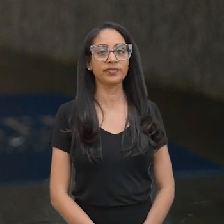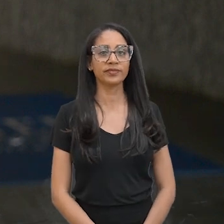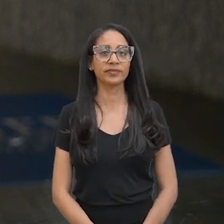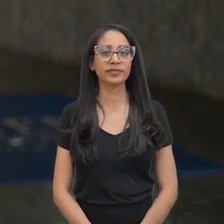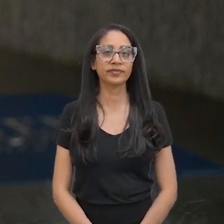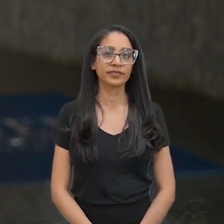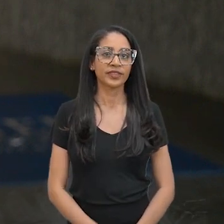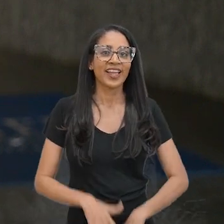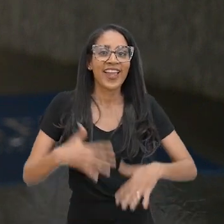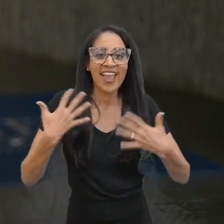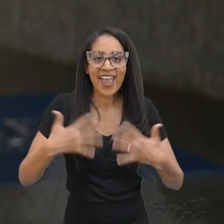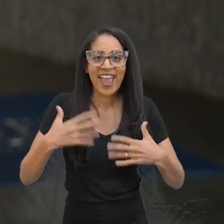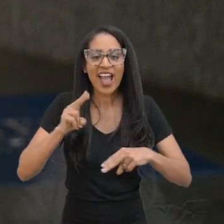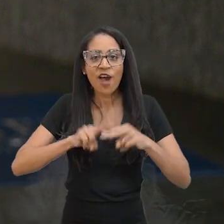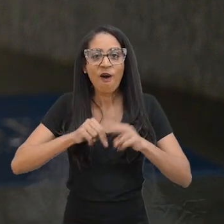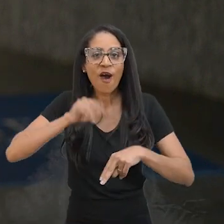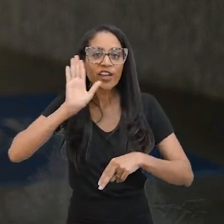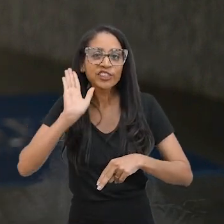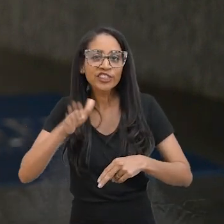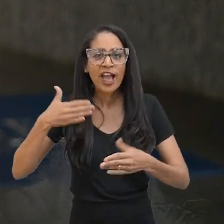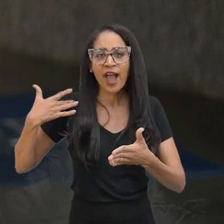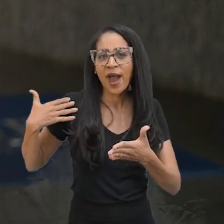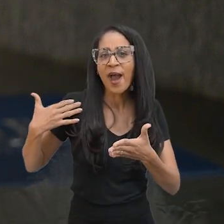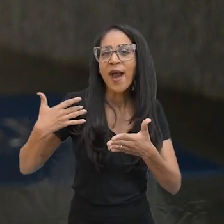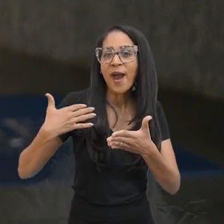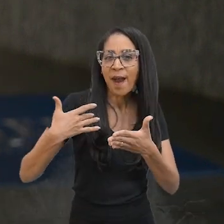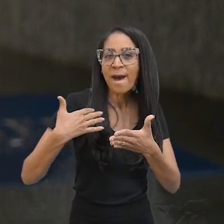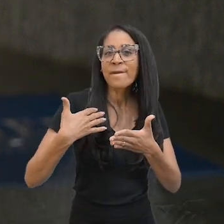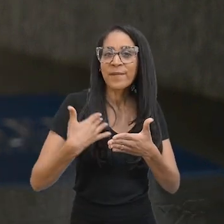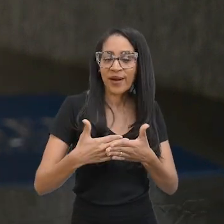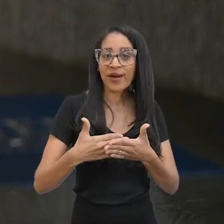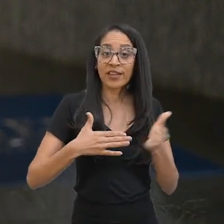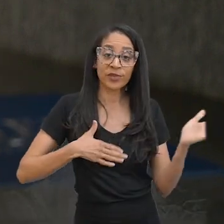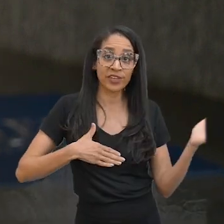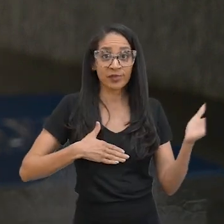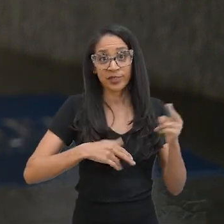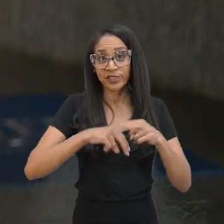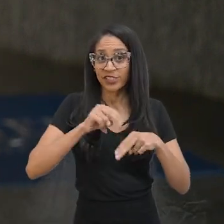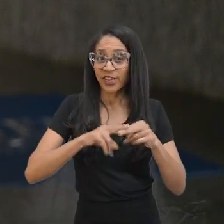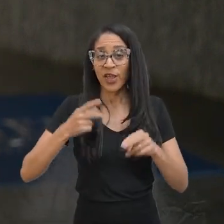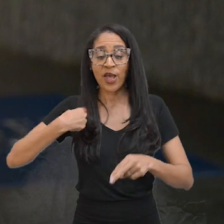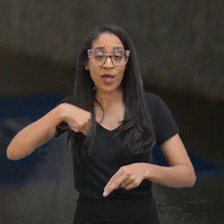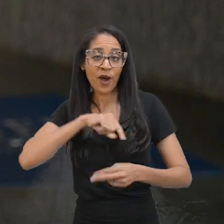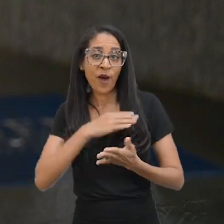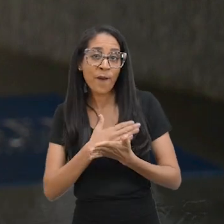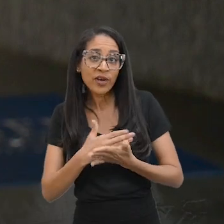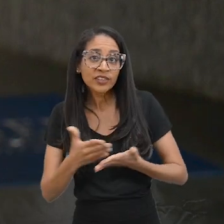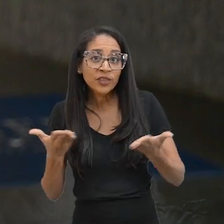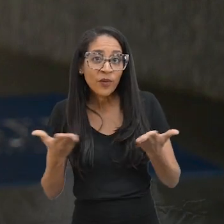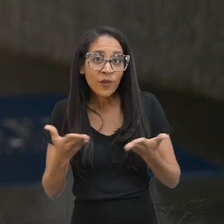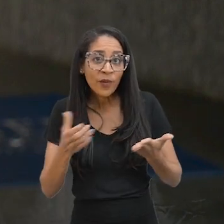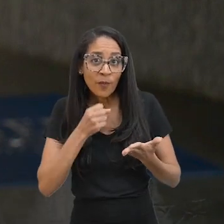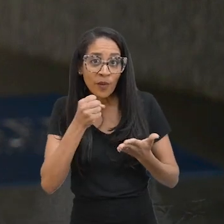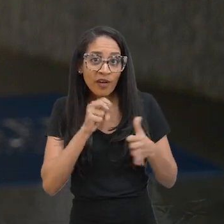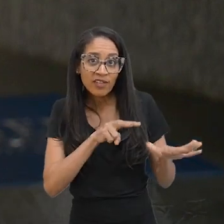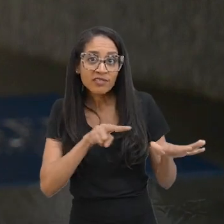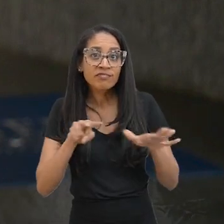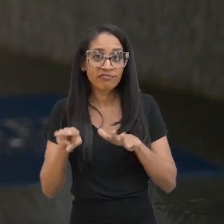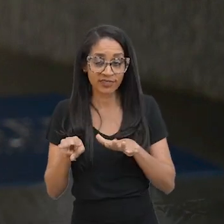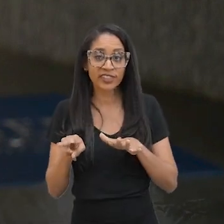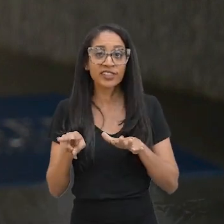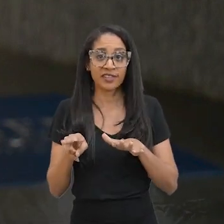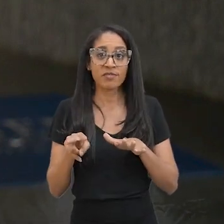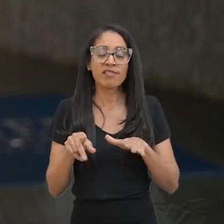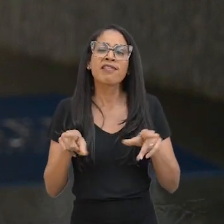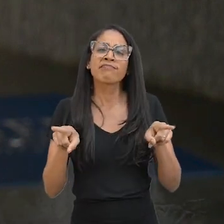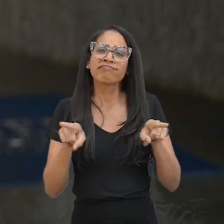Eita que São João já tá batendo na porta em um vítimo junino que iniciamos nossa edição de hoje do Bolentim Semanal.